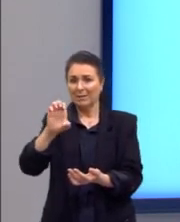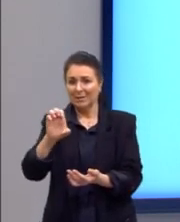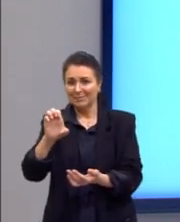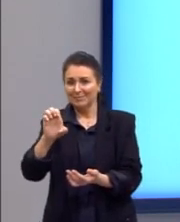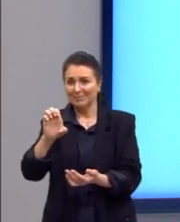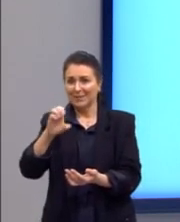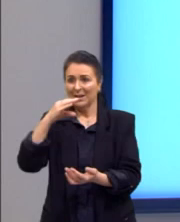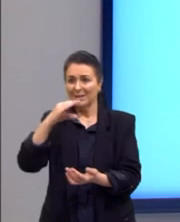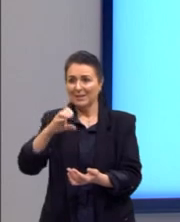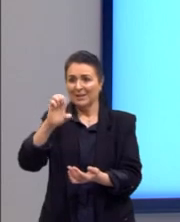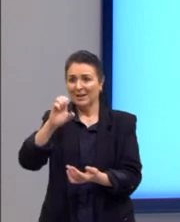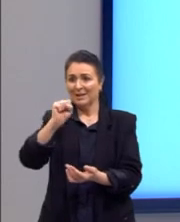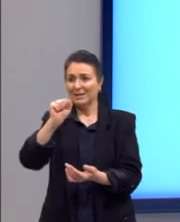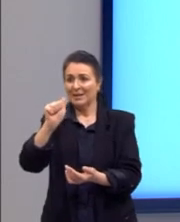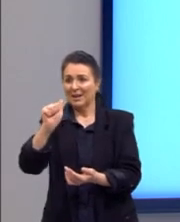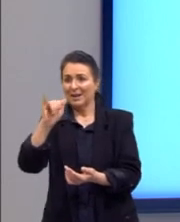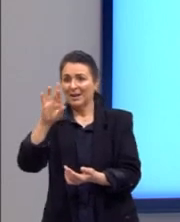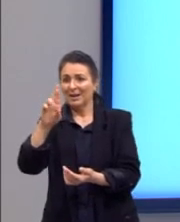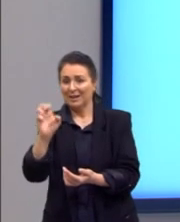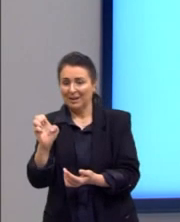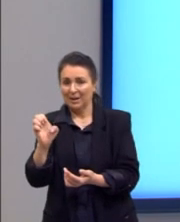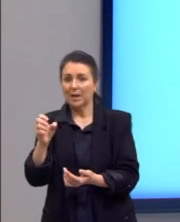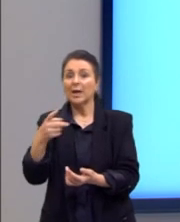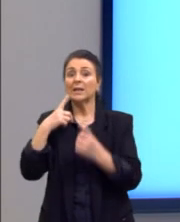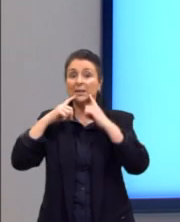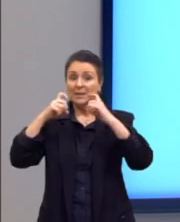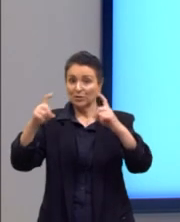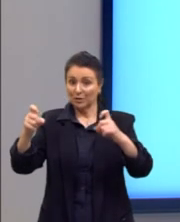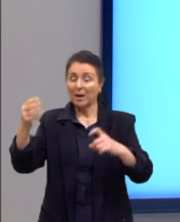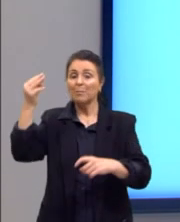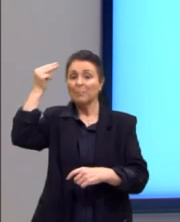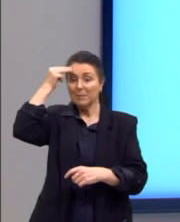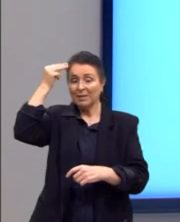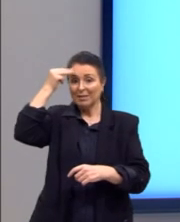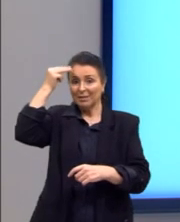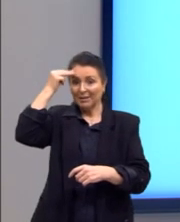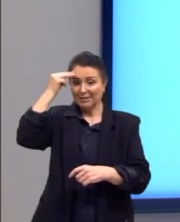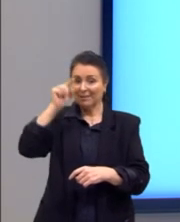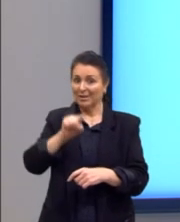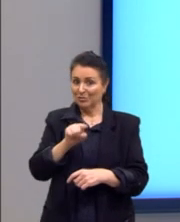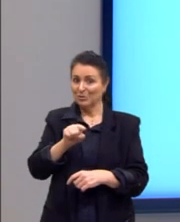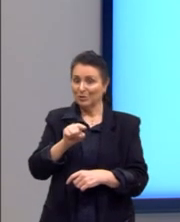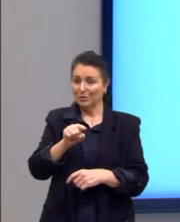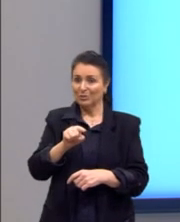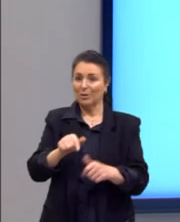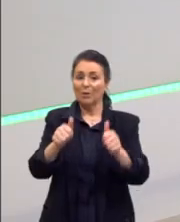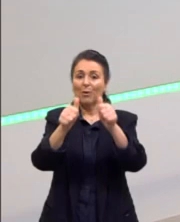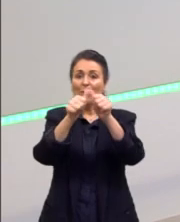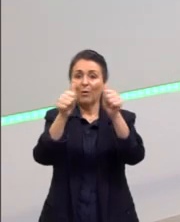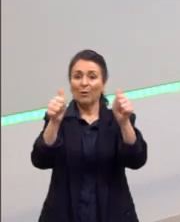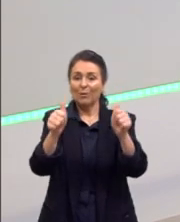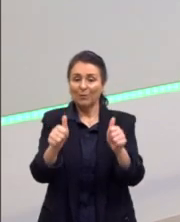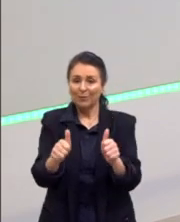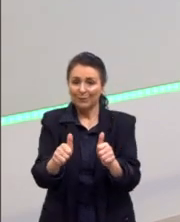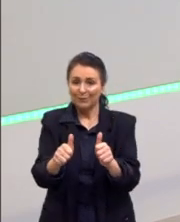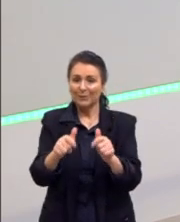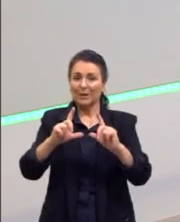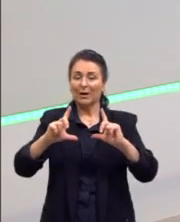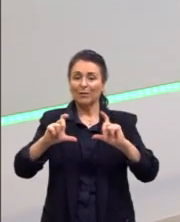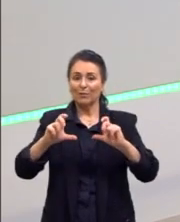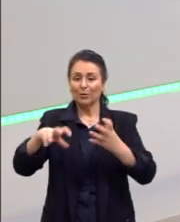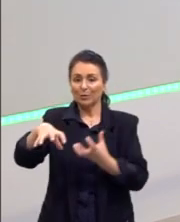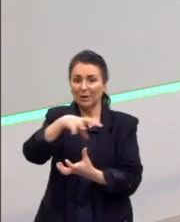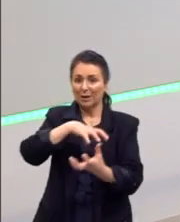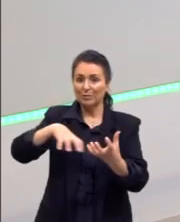mentalidade do colonialismo também. E aqui, colocar uma foto da Revolução da Argélia, que se